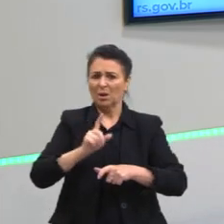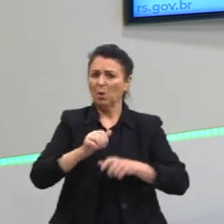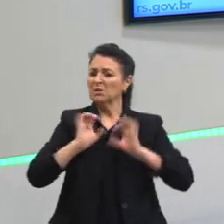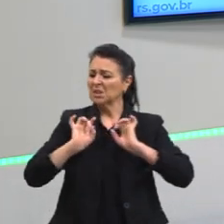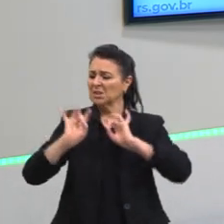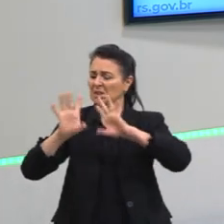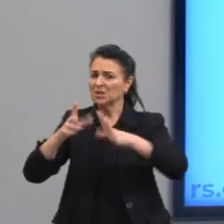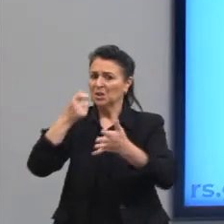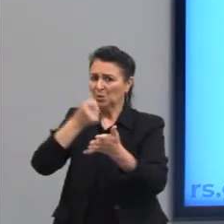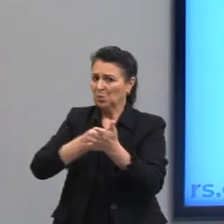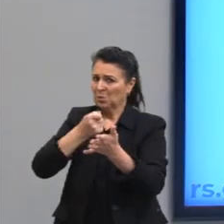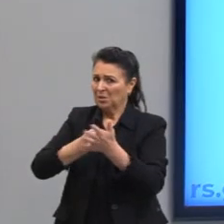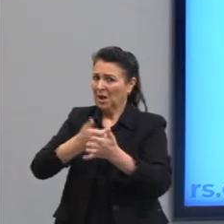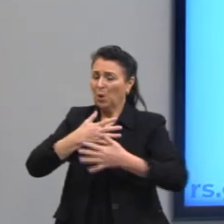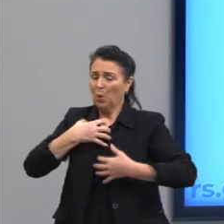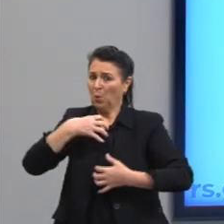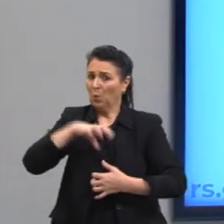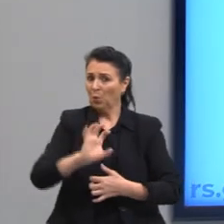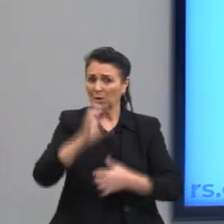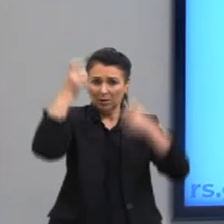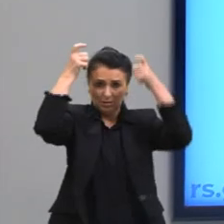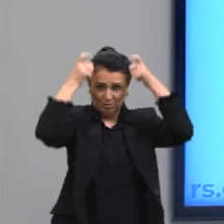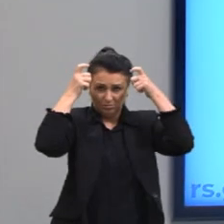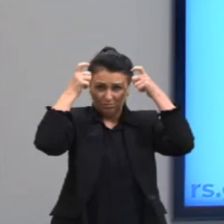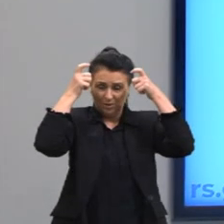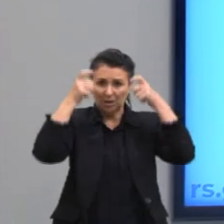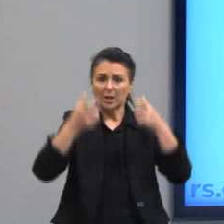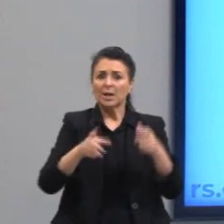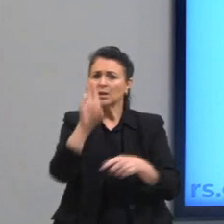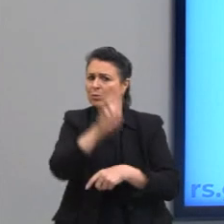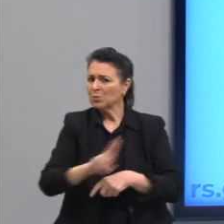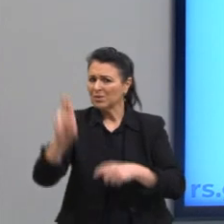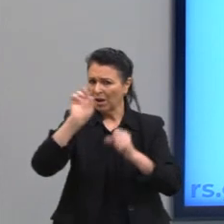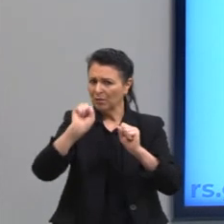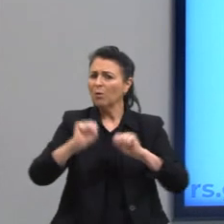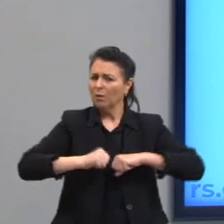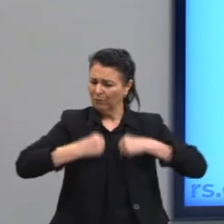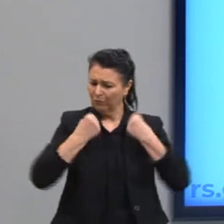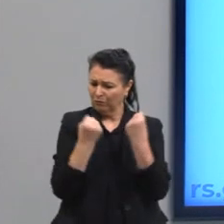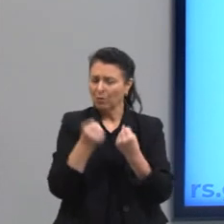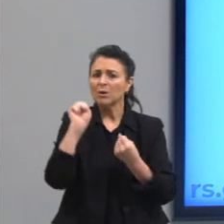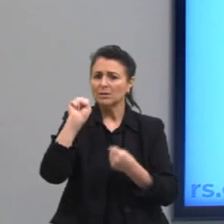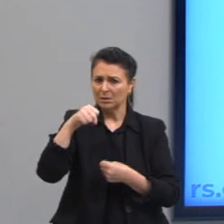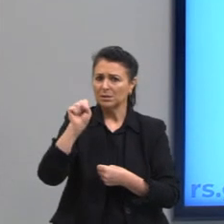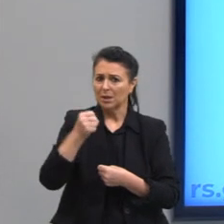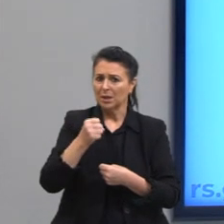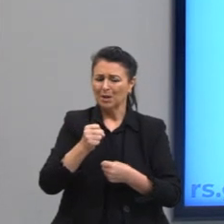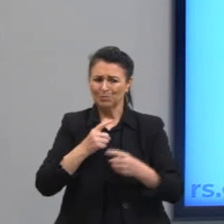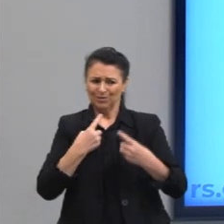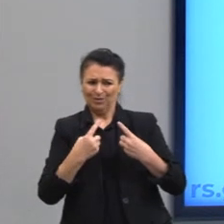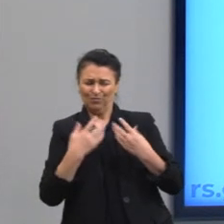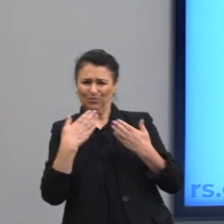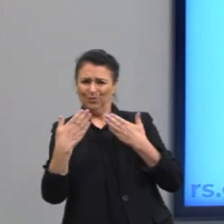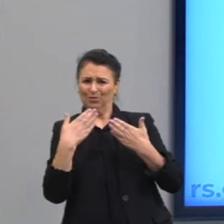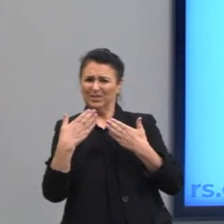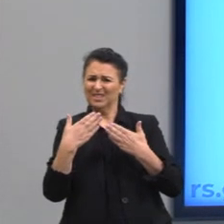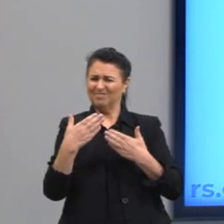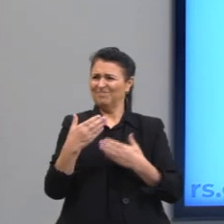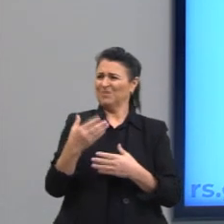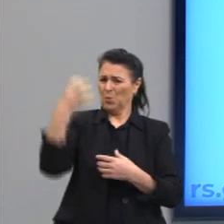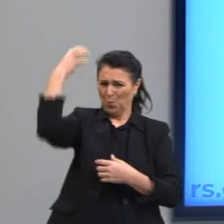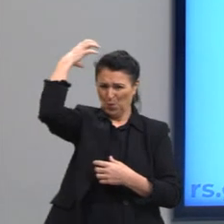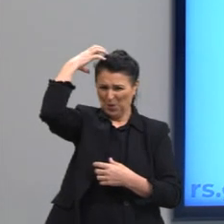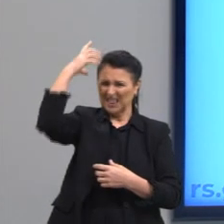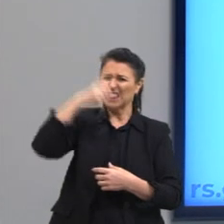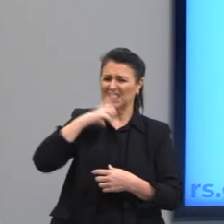inclusive, depor ele com a força, mostrando que, às vezes, algumas pessoas questionavam se o rei tinha realmente direito